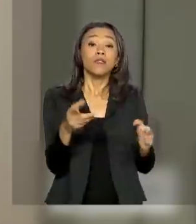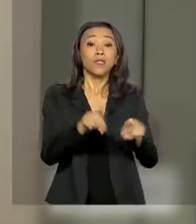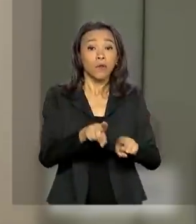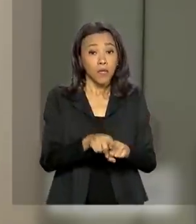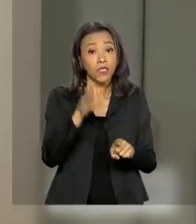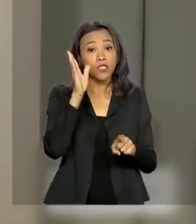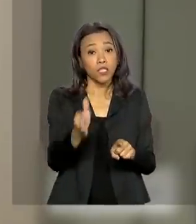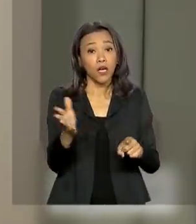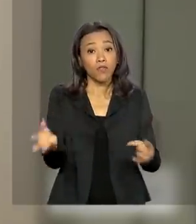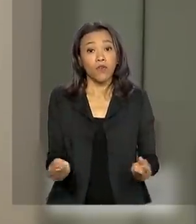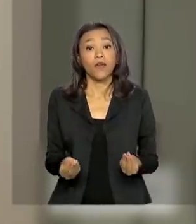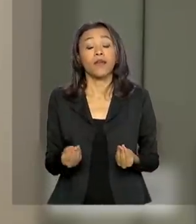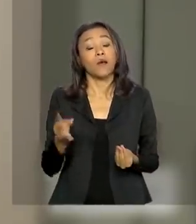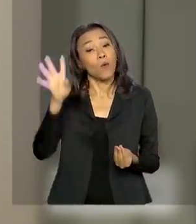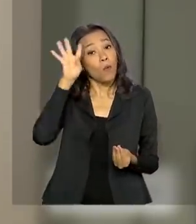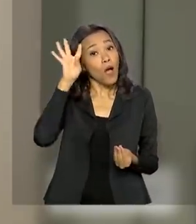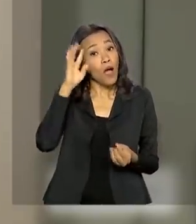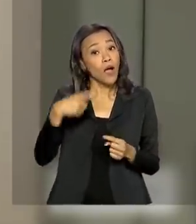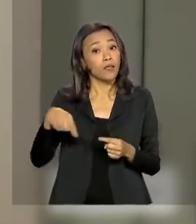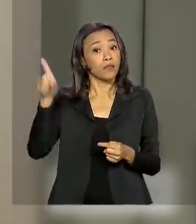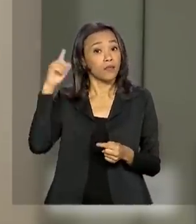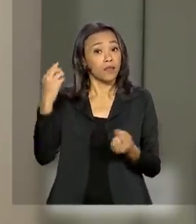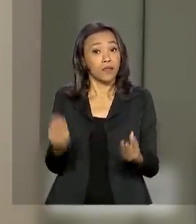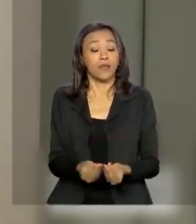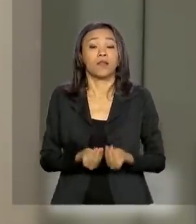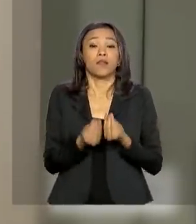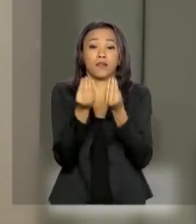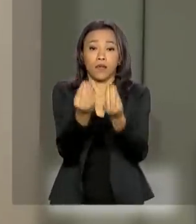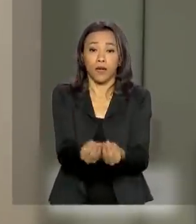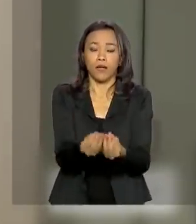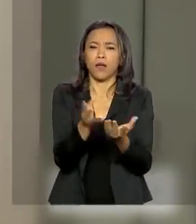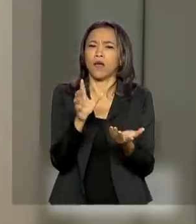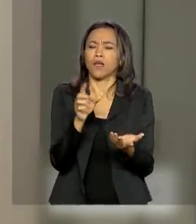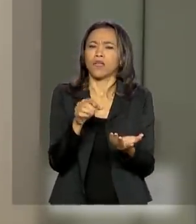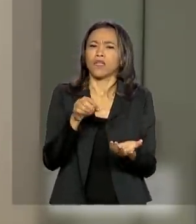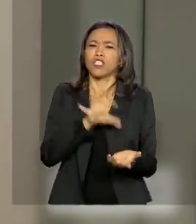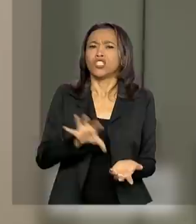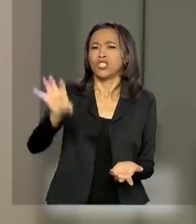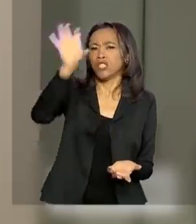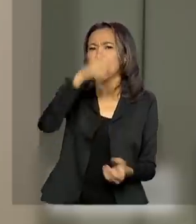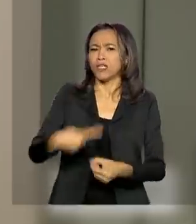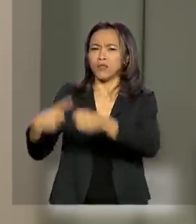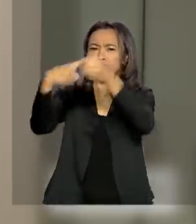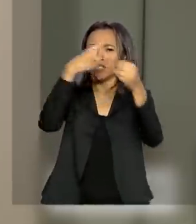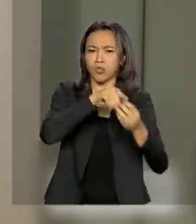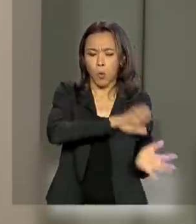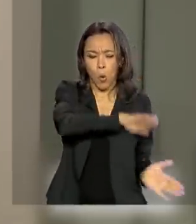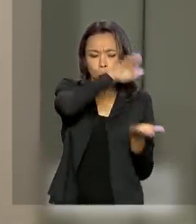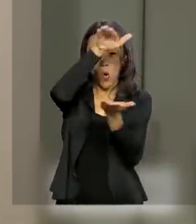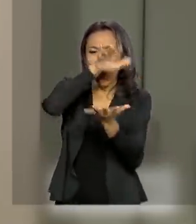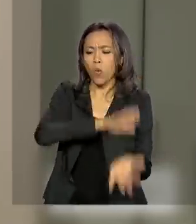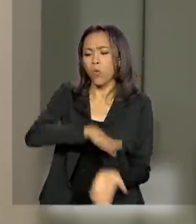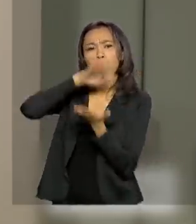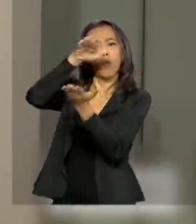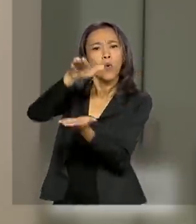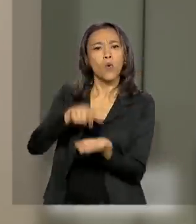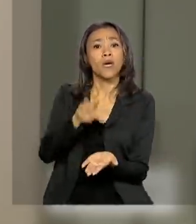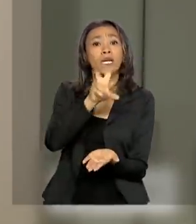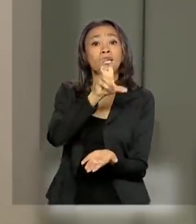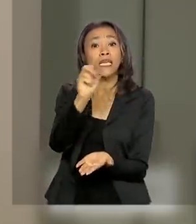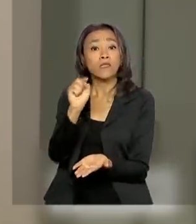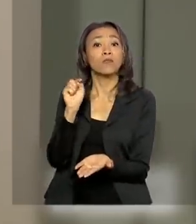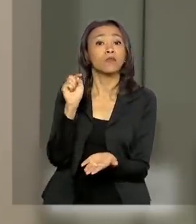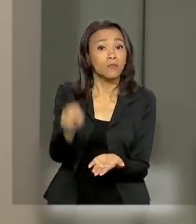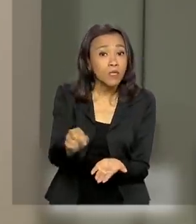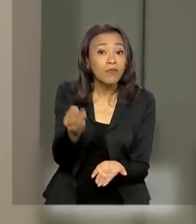desta quarta-feira a estados e municípios dos 500 mil testes rápidos de diagnóstico da